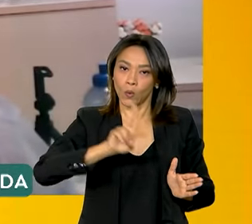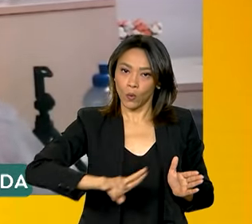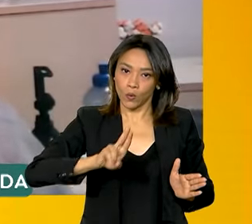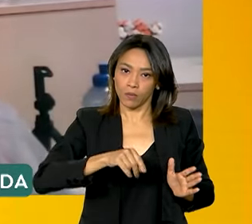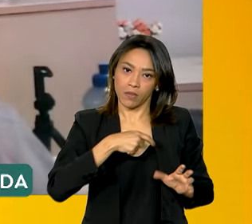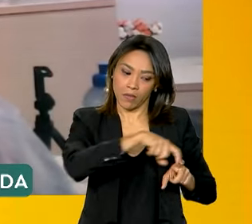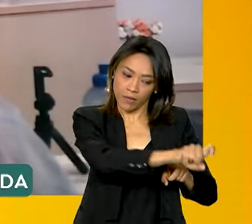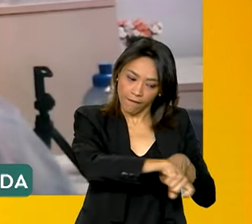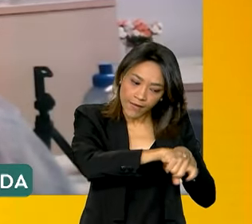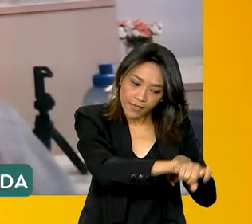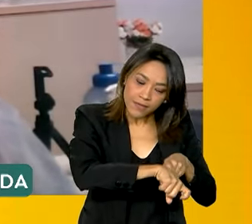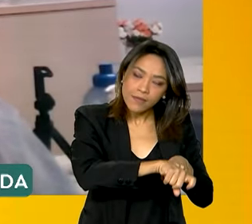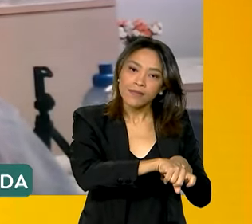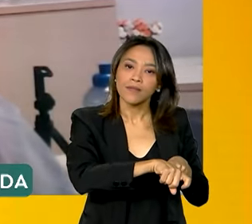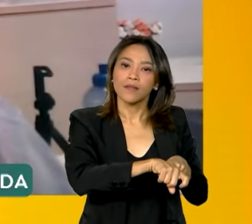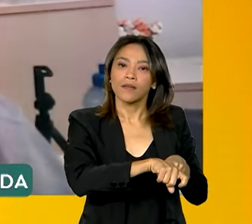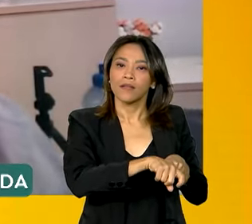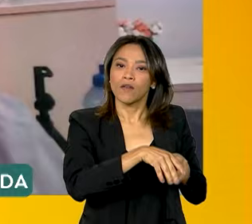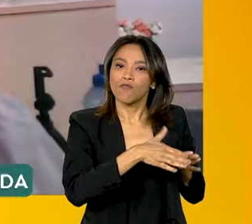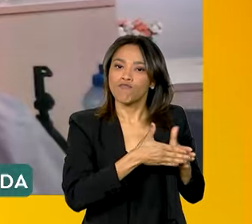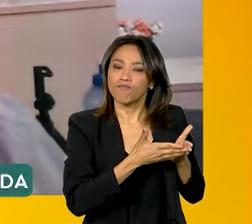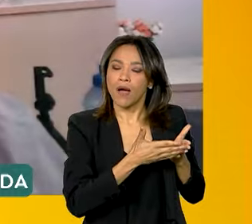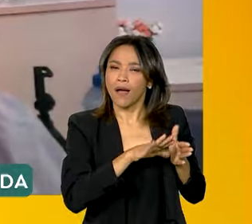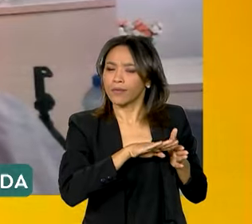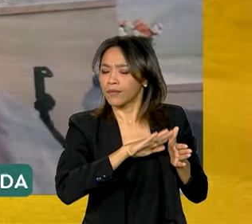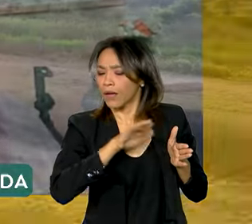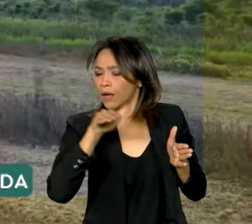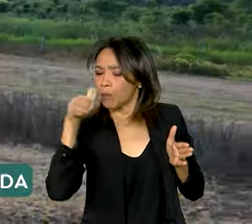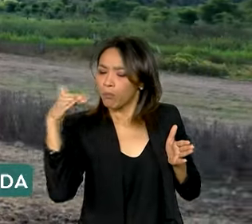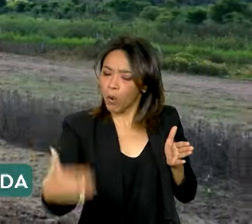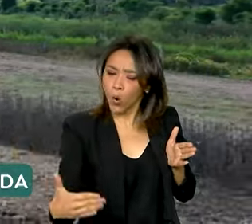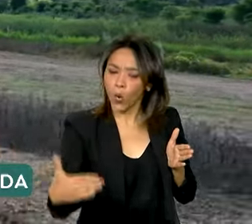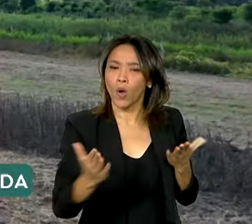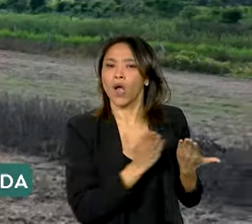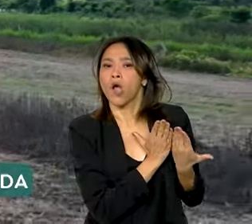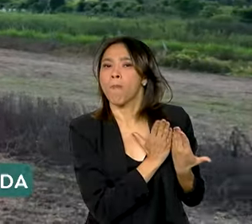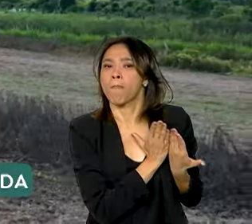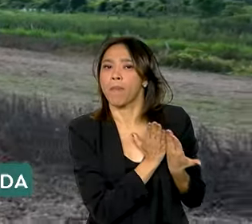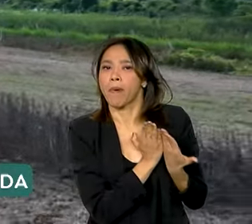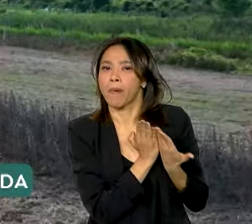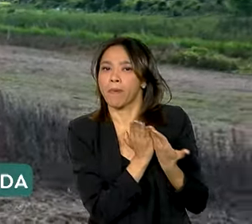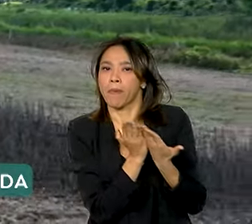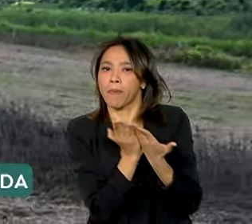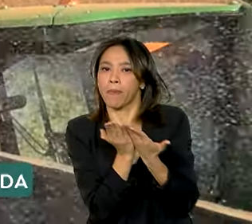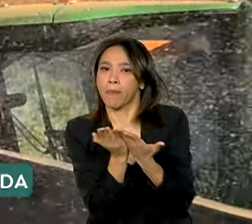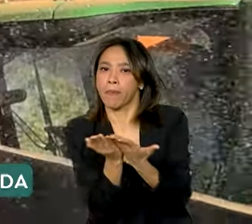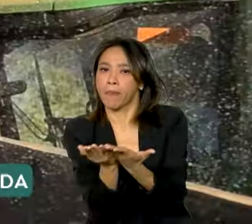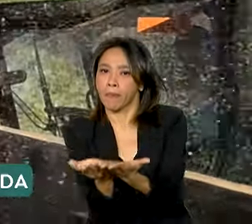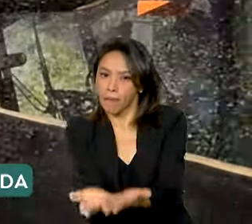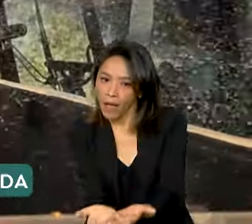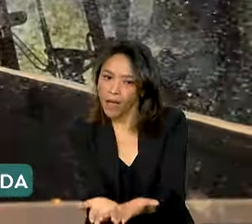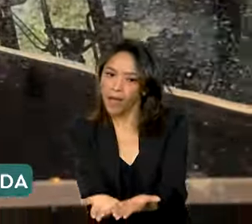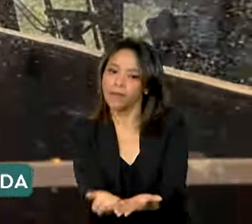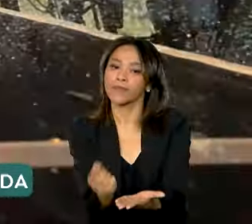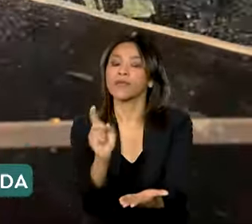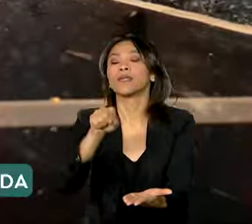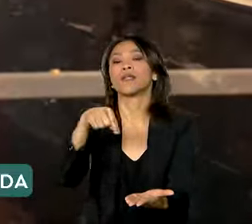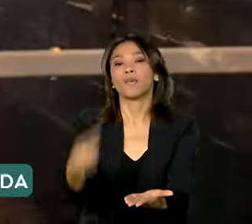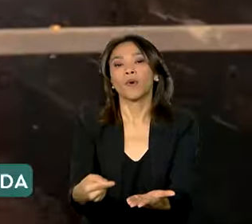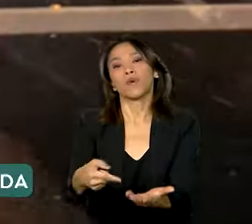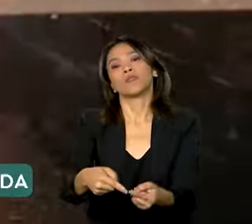fazenda até um determinado porto hidroviário, faz esse transbordo e você